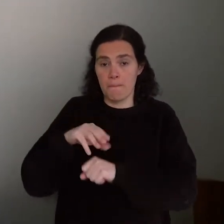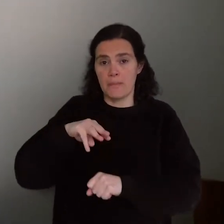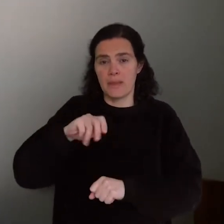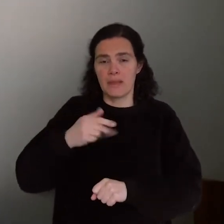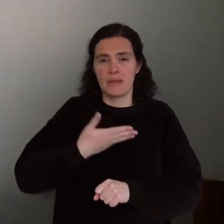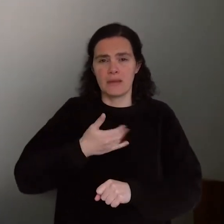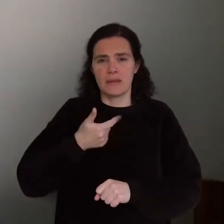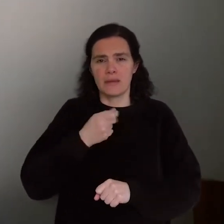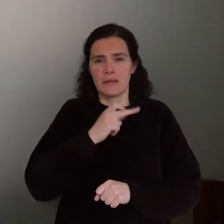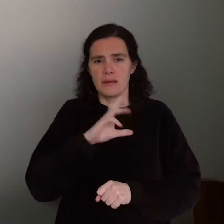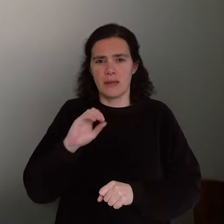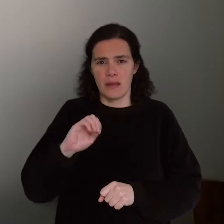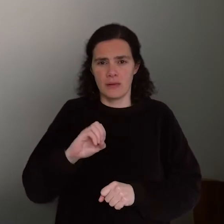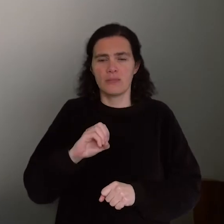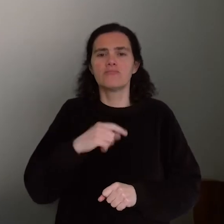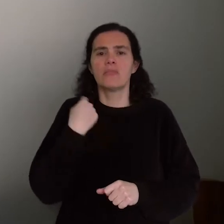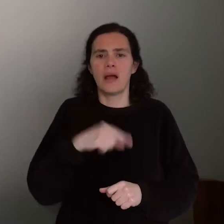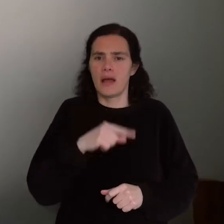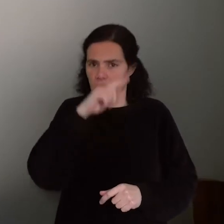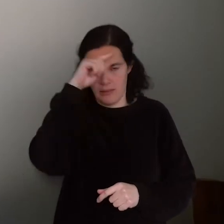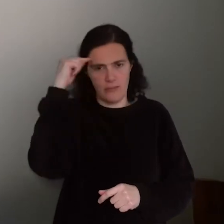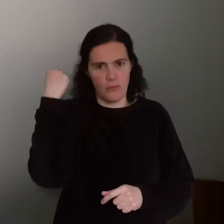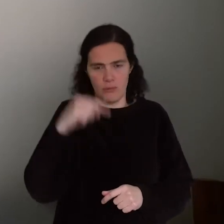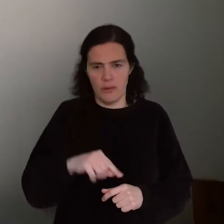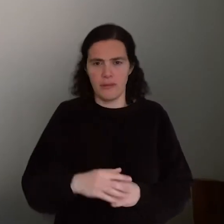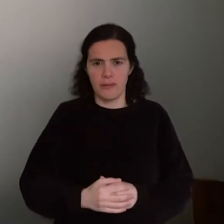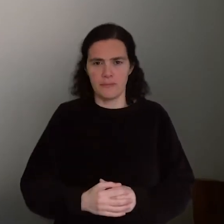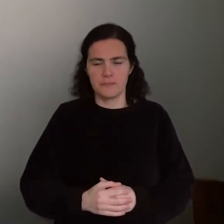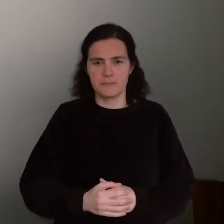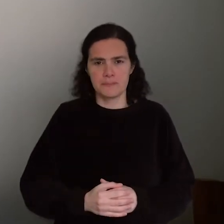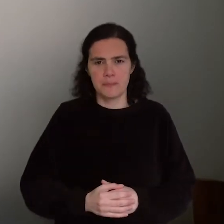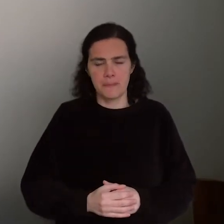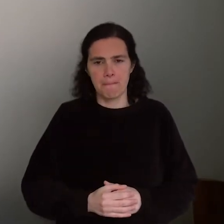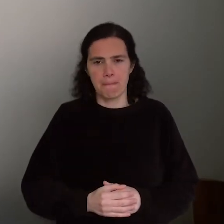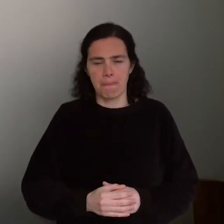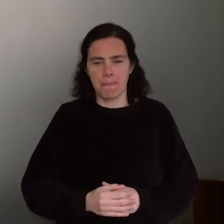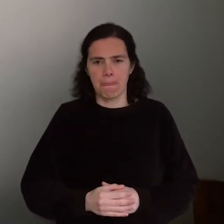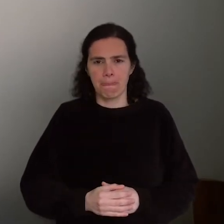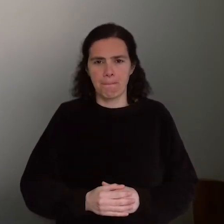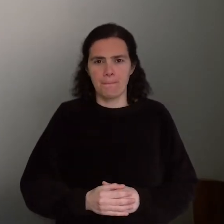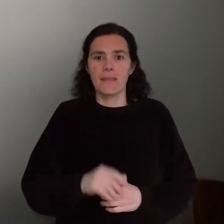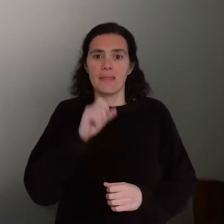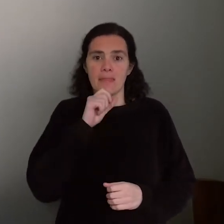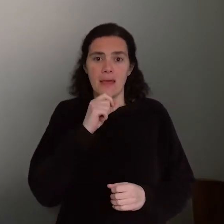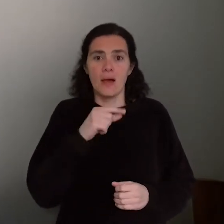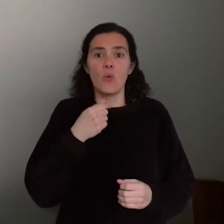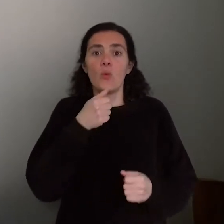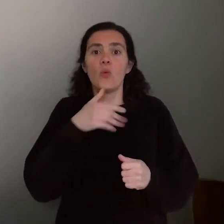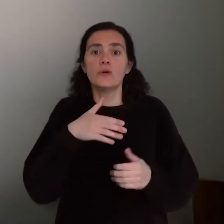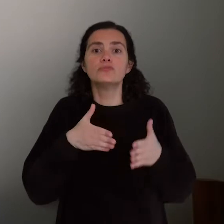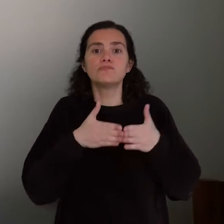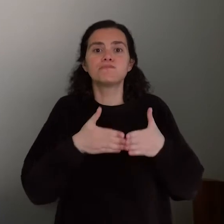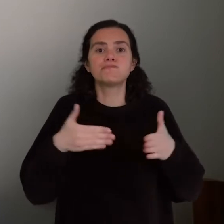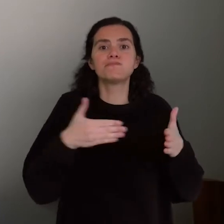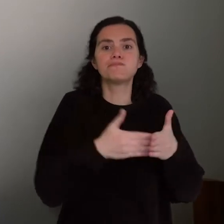teriam muitíssima dificuldade em encontrar um porto seguro.